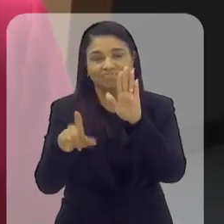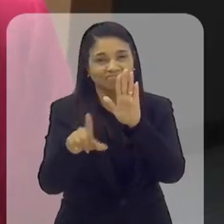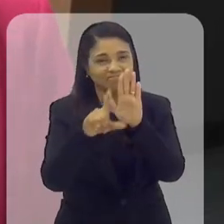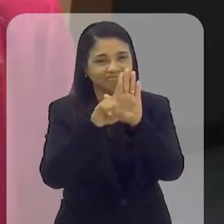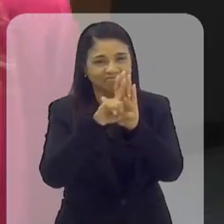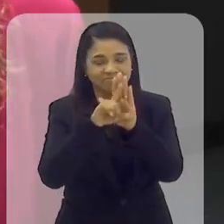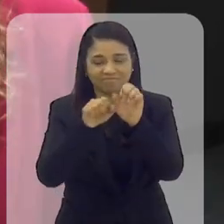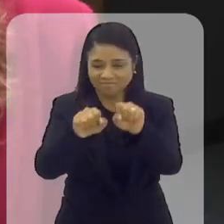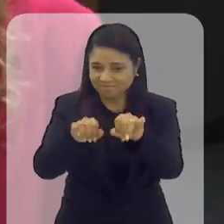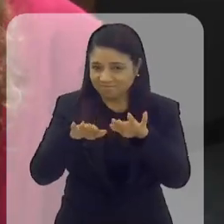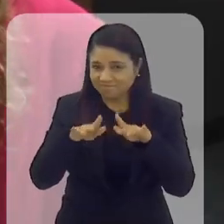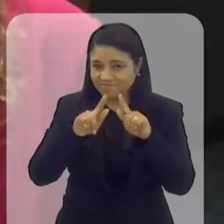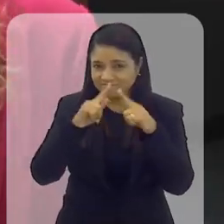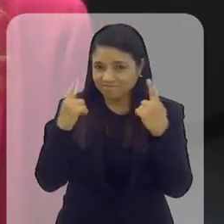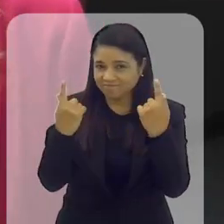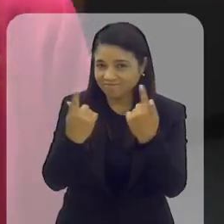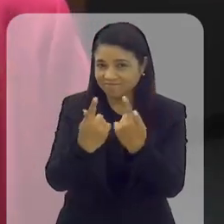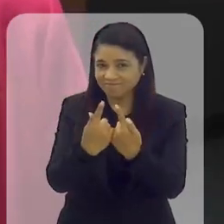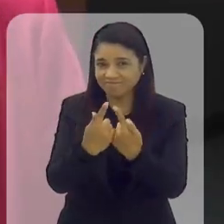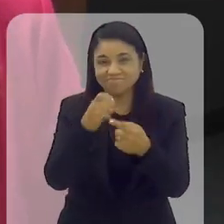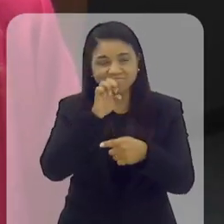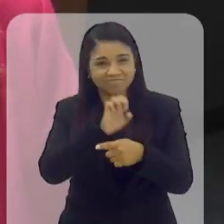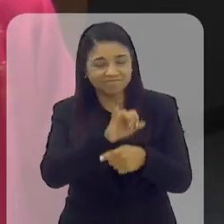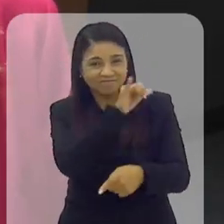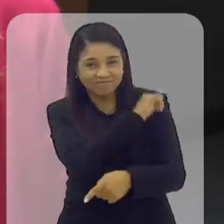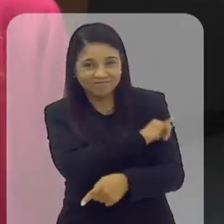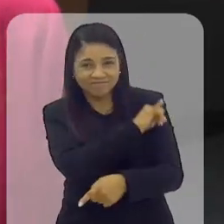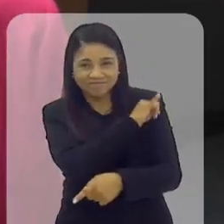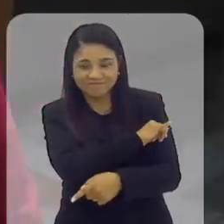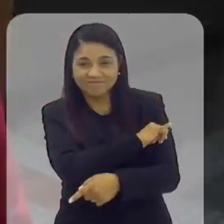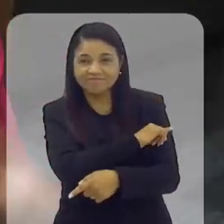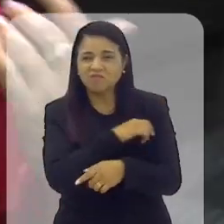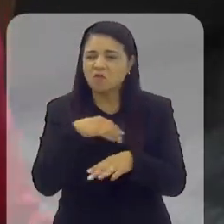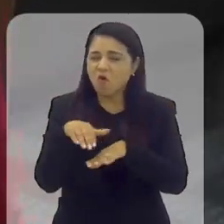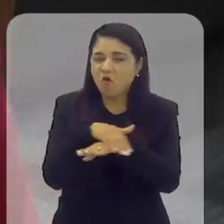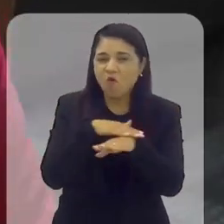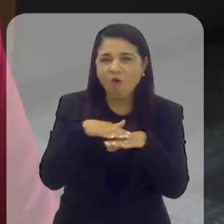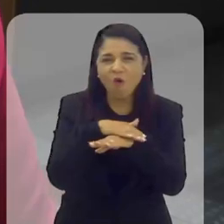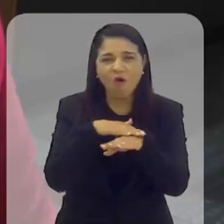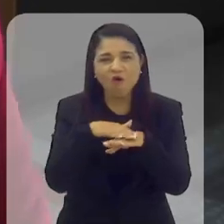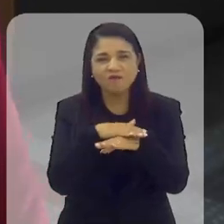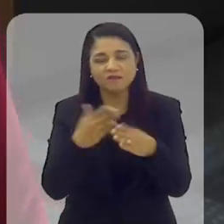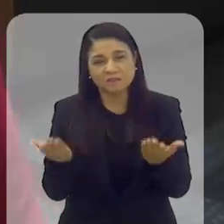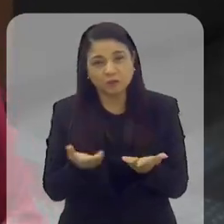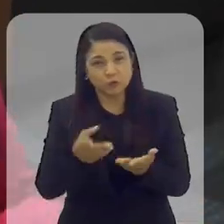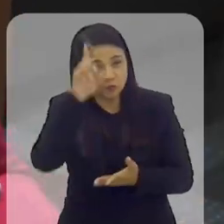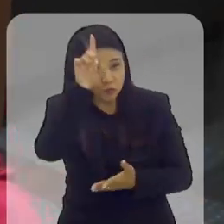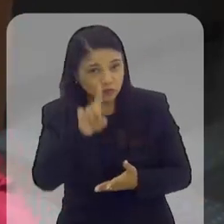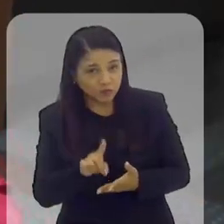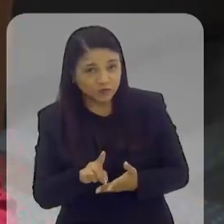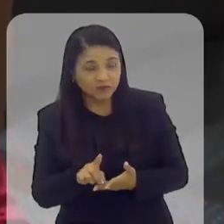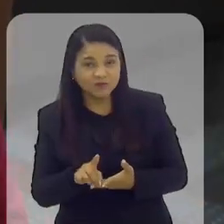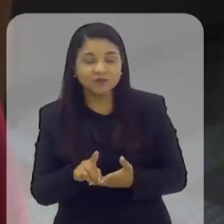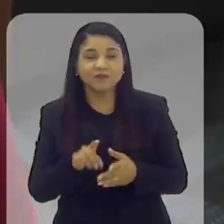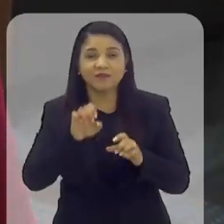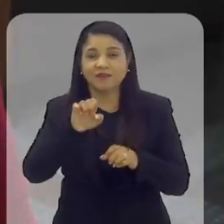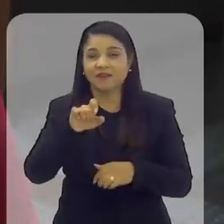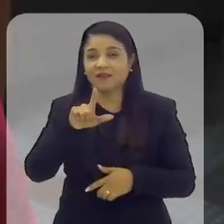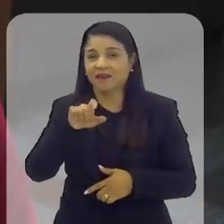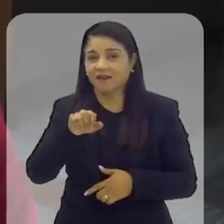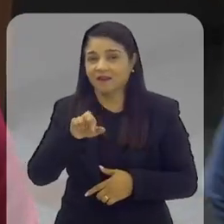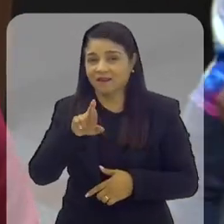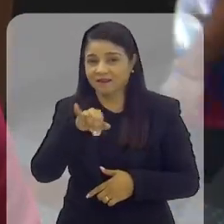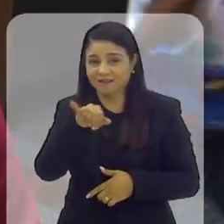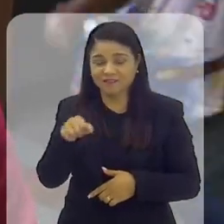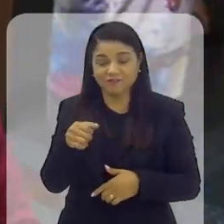legislativa aqui na nossa casa, na Assembleia Legislativa do Estado do Rio. Eu tenho conversado muito com a atual direção da Elerge